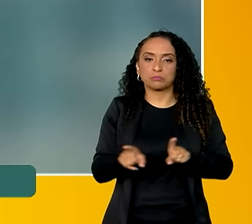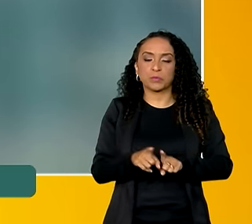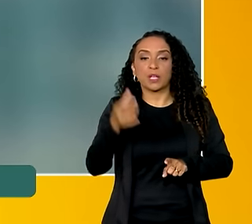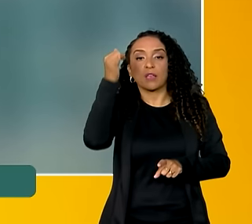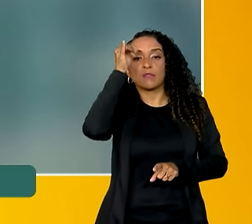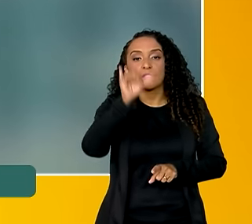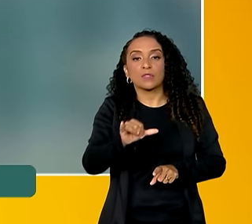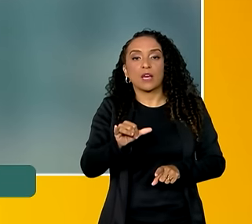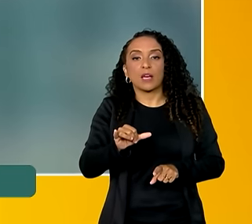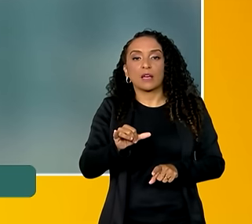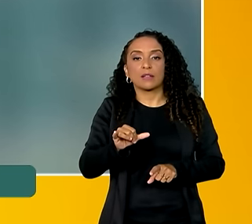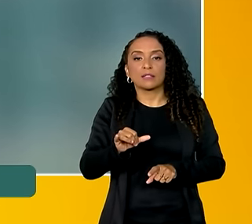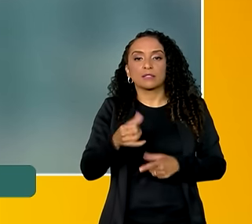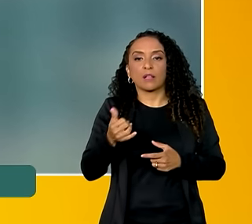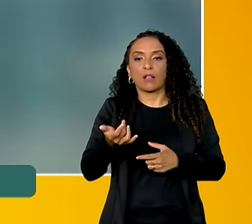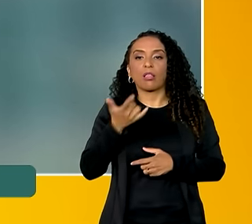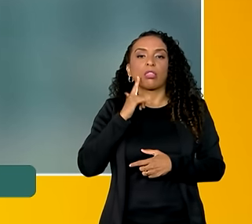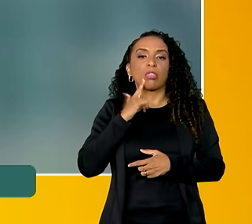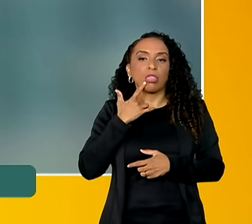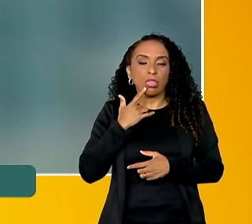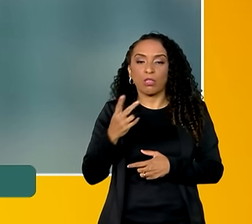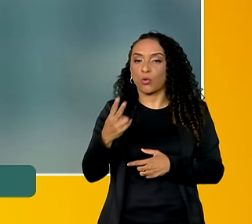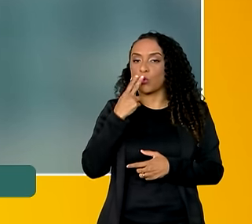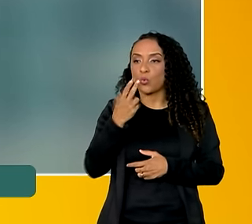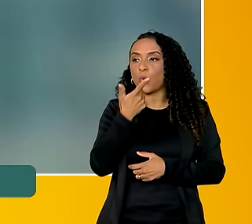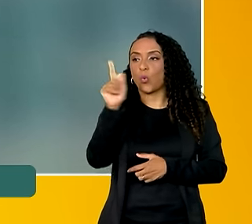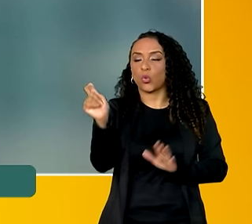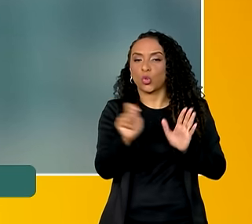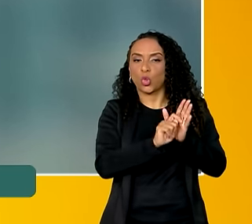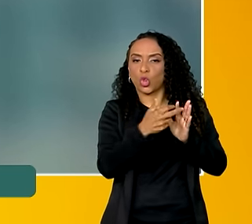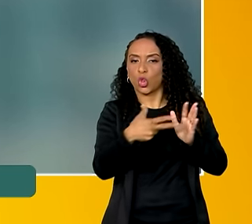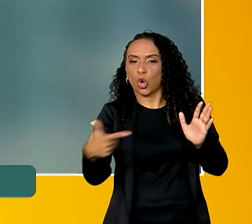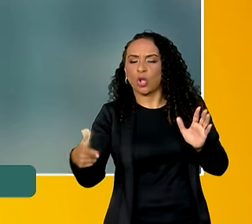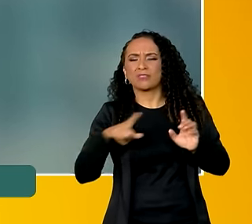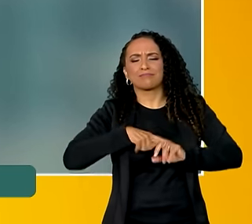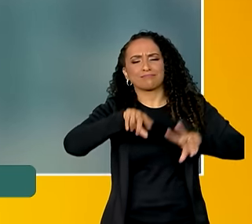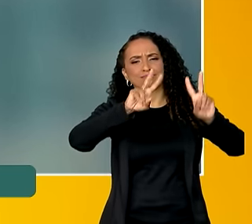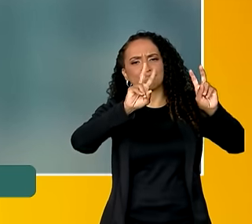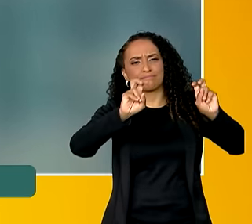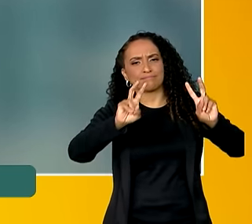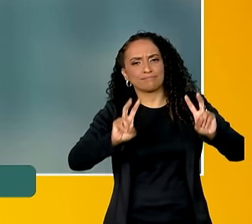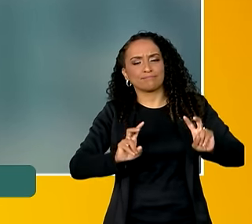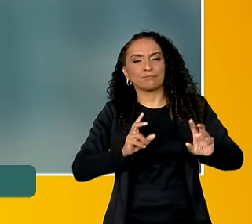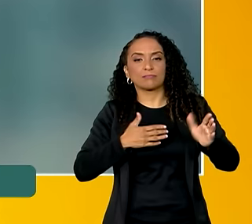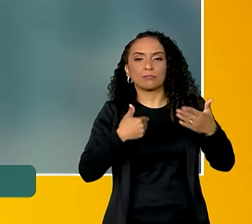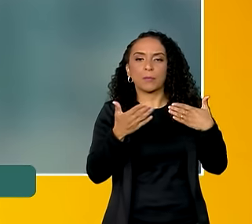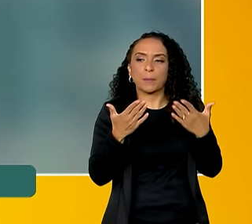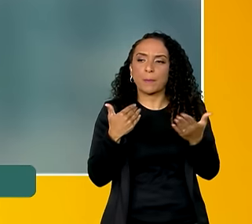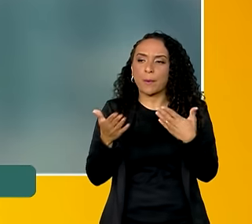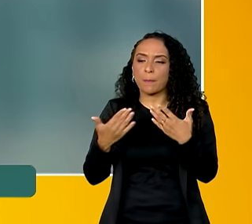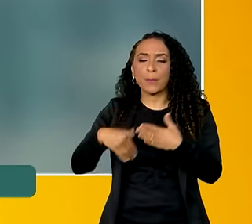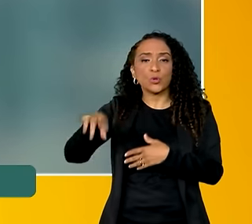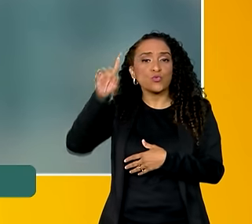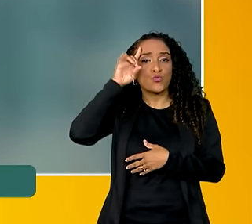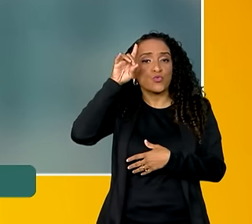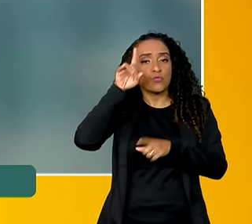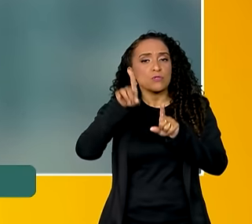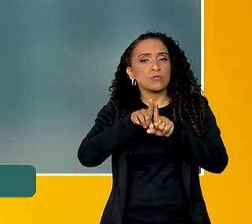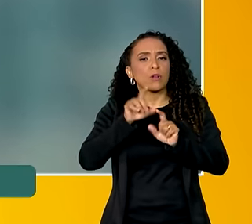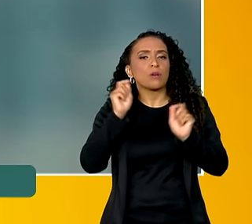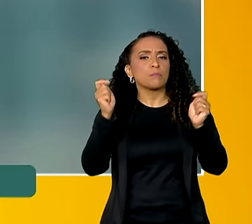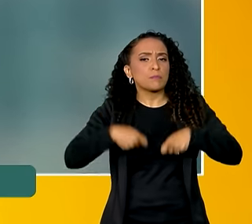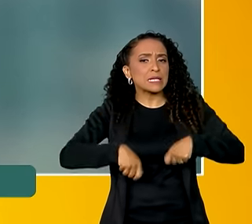prevenção de álcool, tabaco e outras drogas. Então, são várias temáticas que dialogam com o dia a dia e que